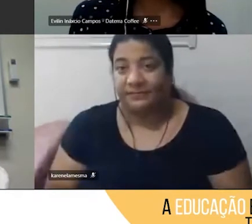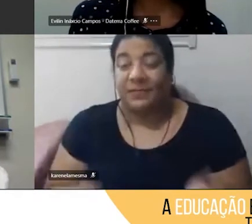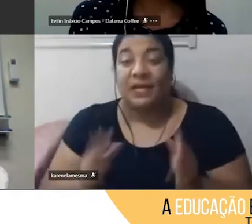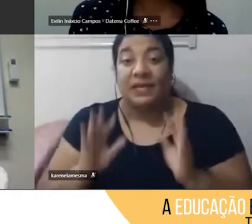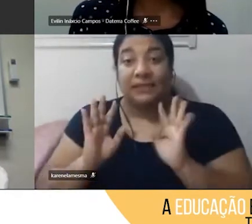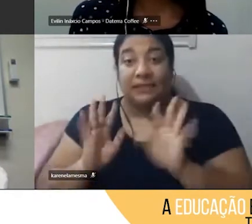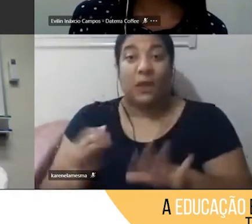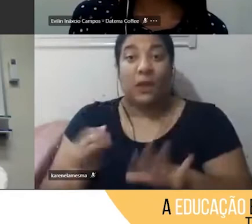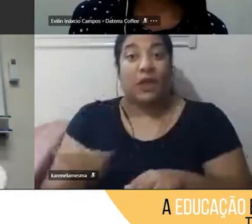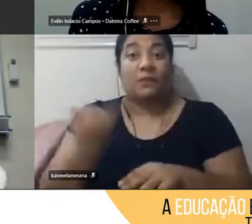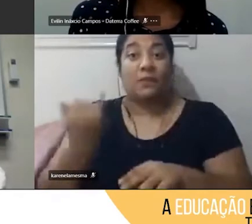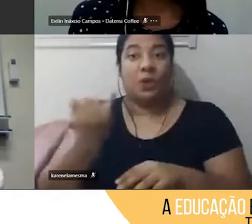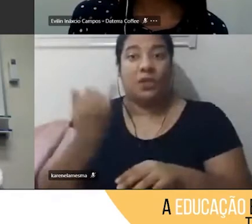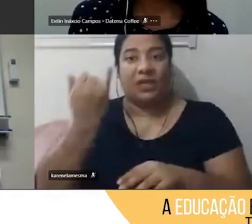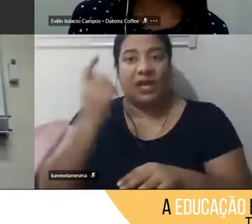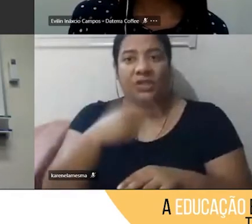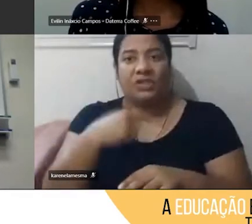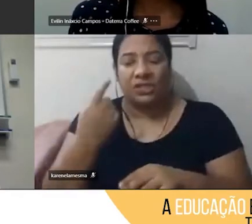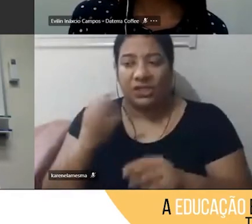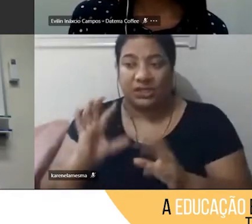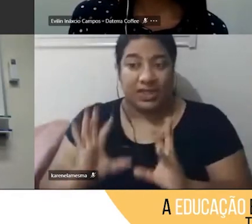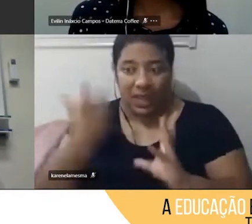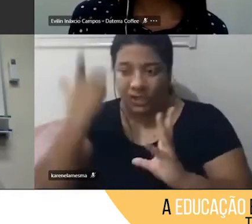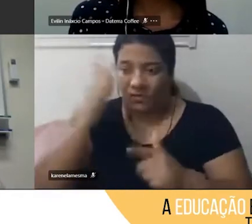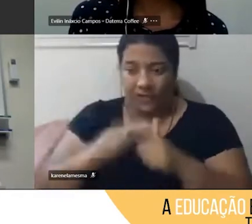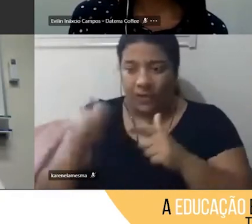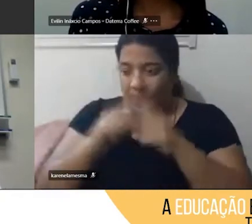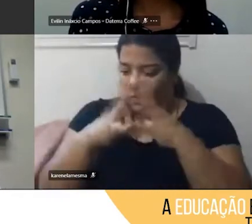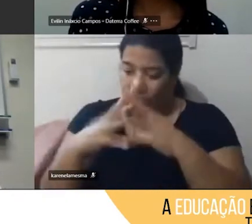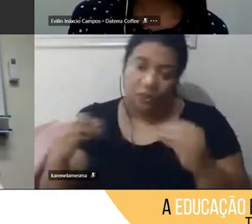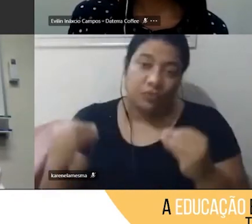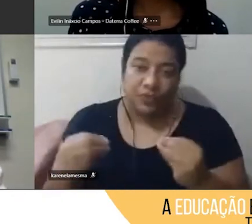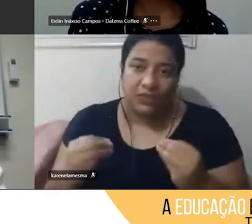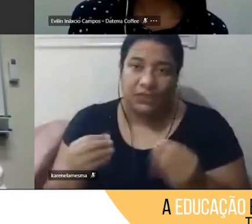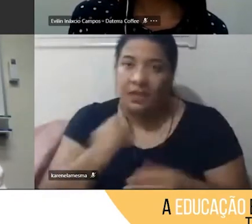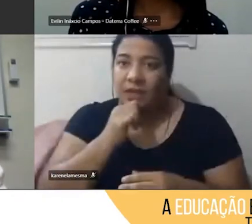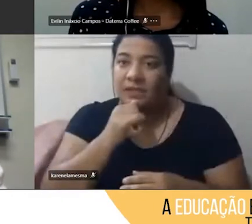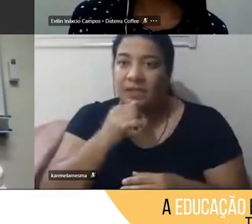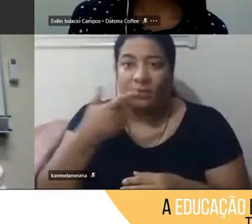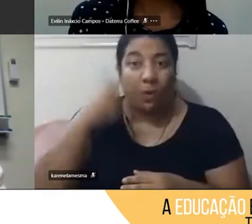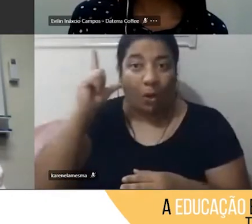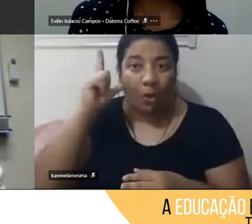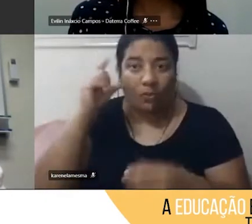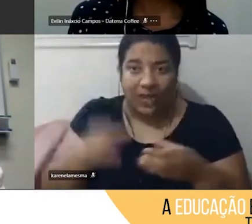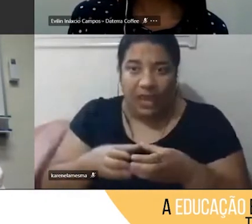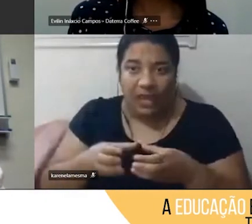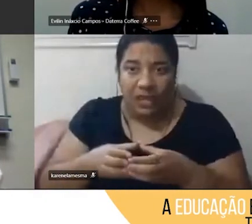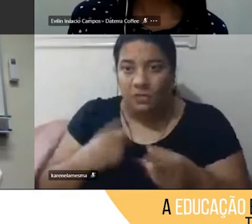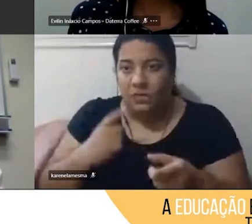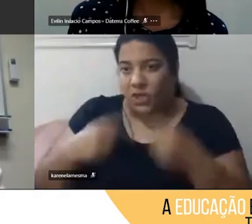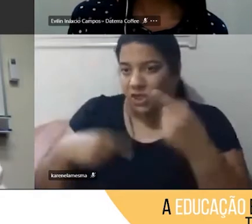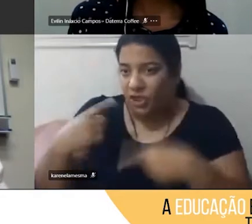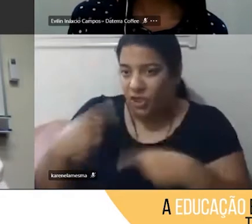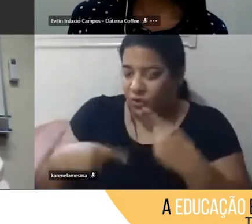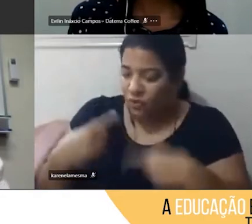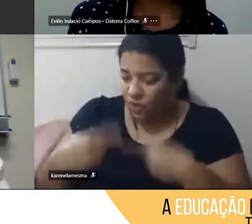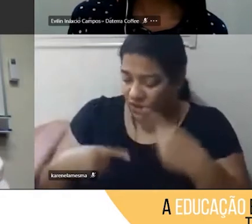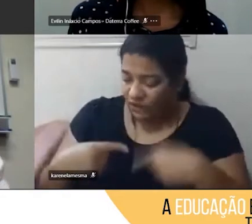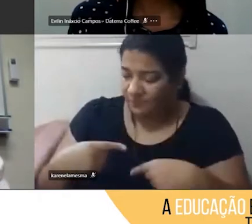que a gente resolva. Então ontem a gente estava discutindo ali na nossa equipe, como é que a gente faz para de fato